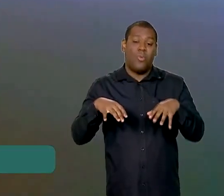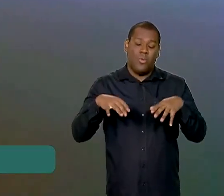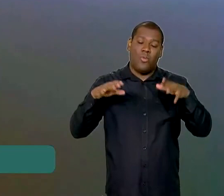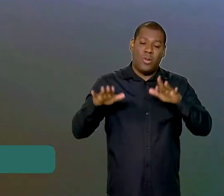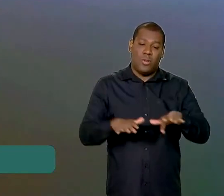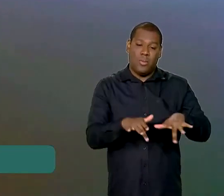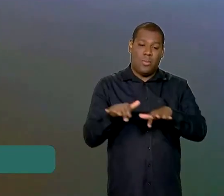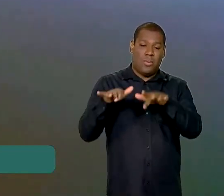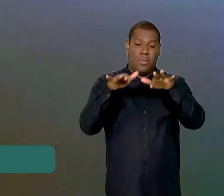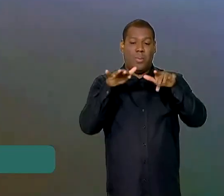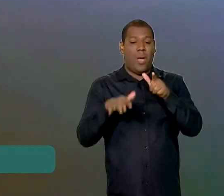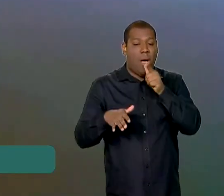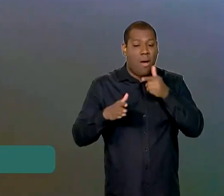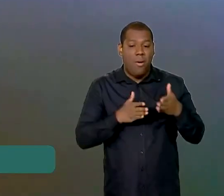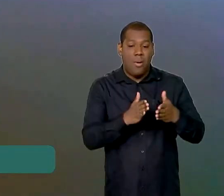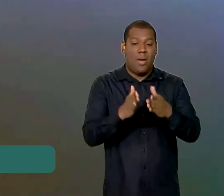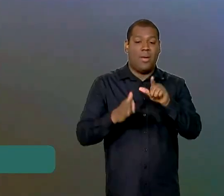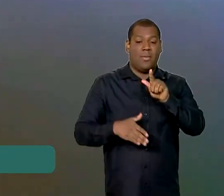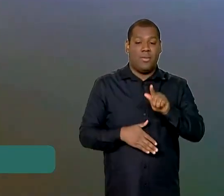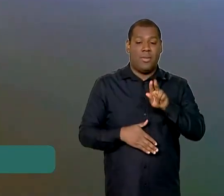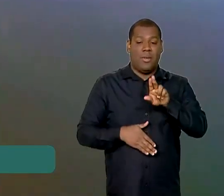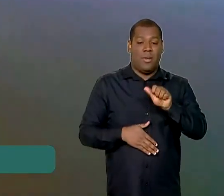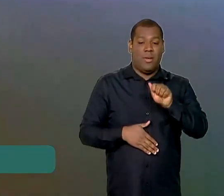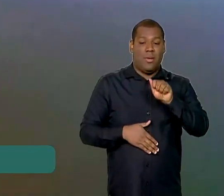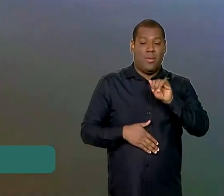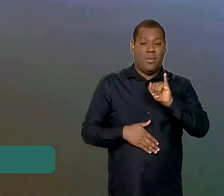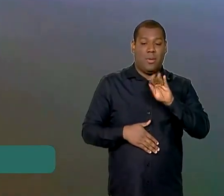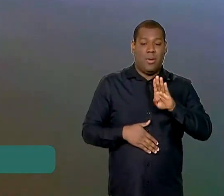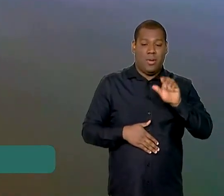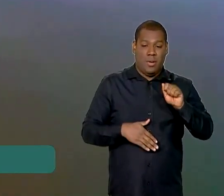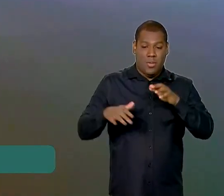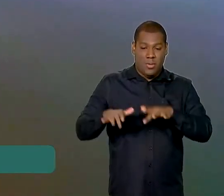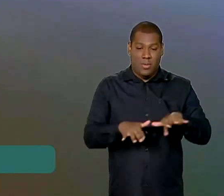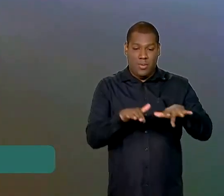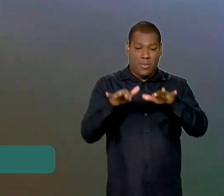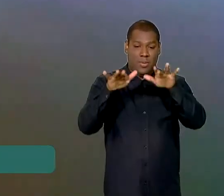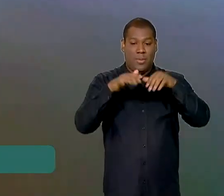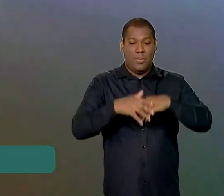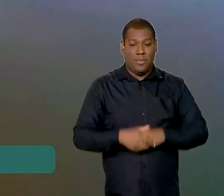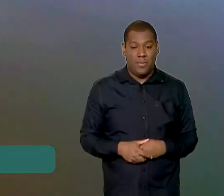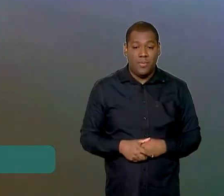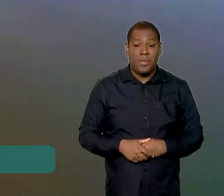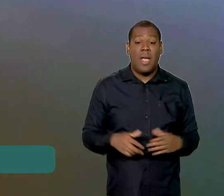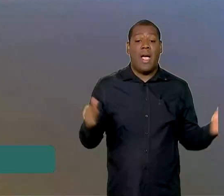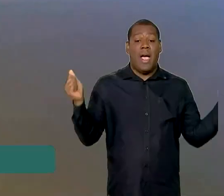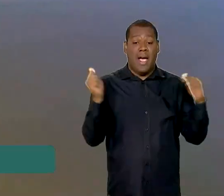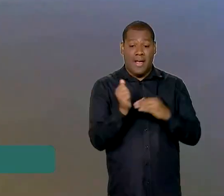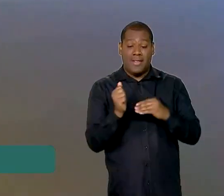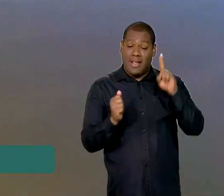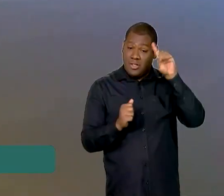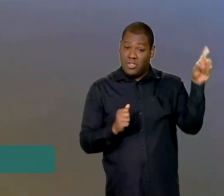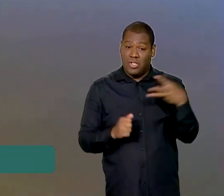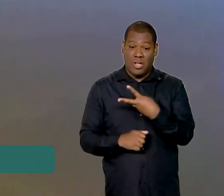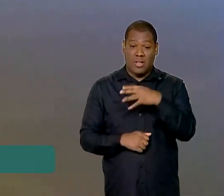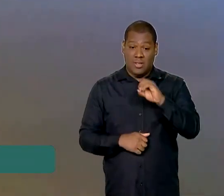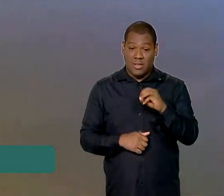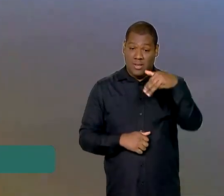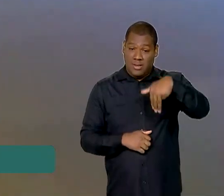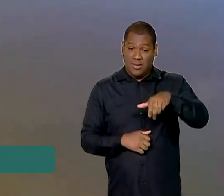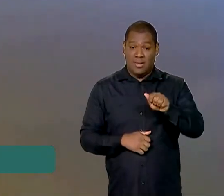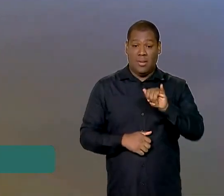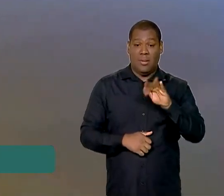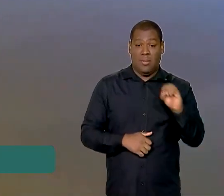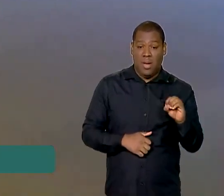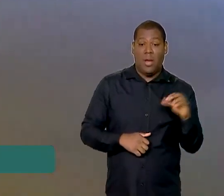Porto Alegre. E as operações devem continuar suspensas até o dia 30 deste mês. Para minimizar os